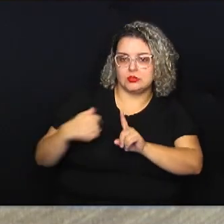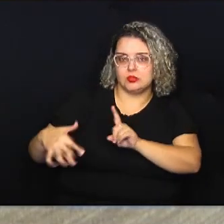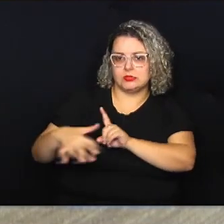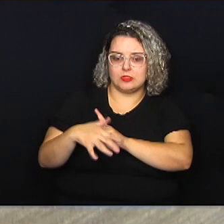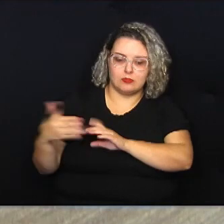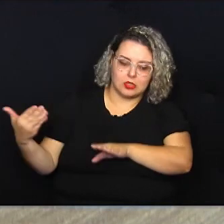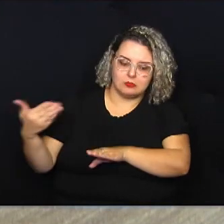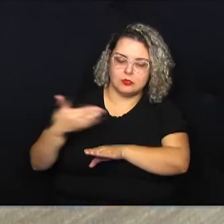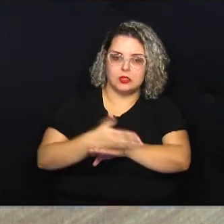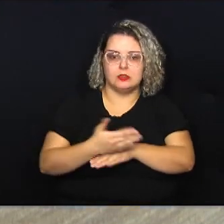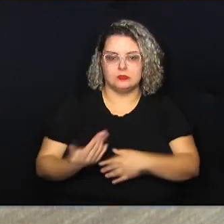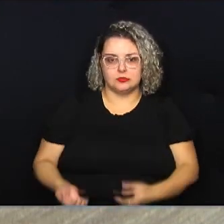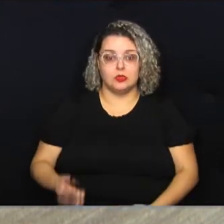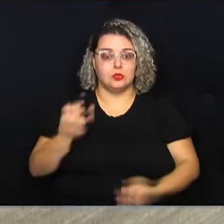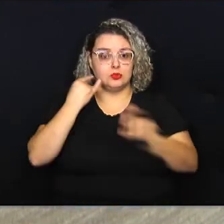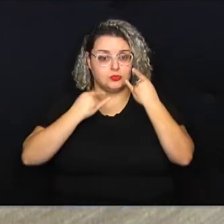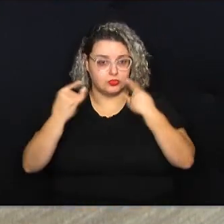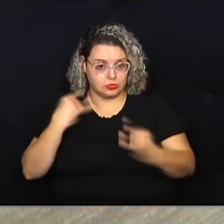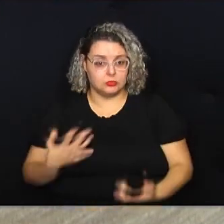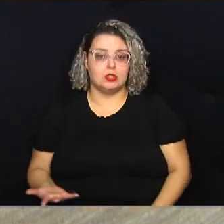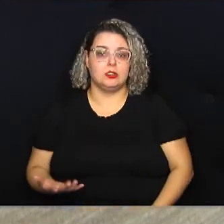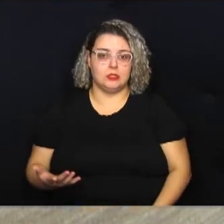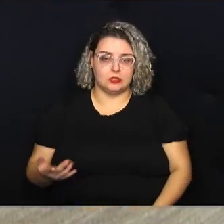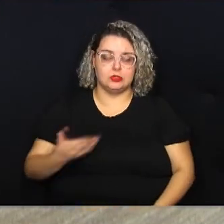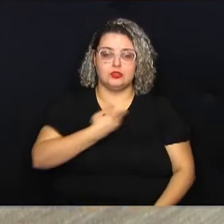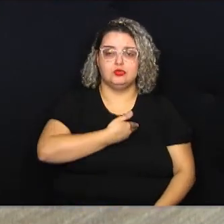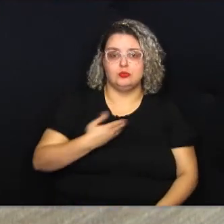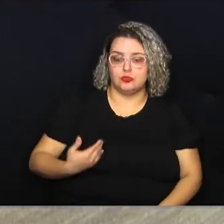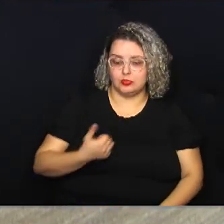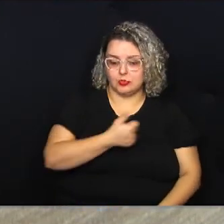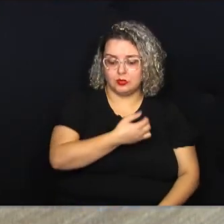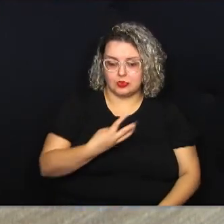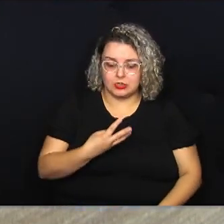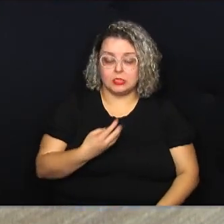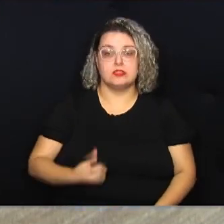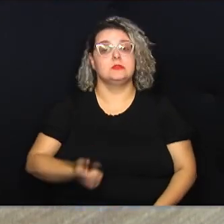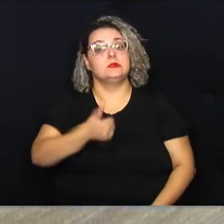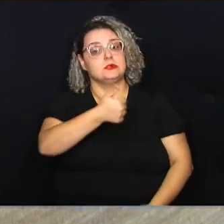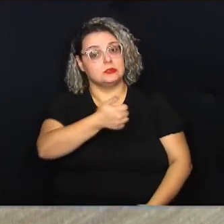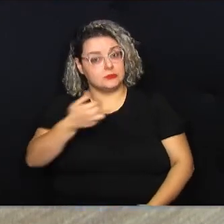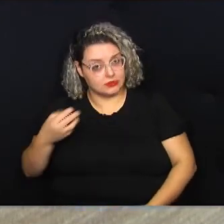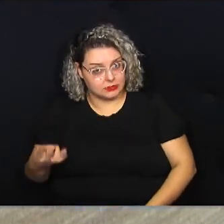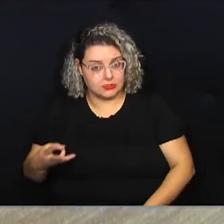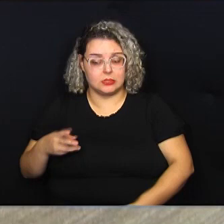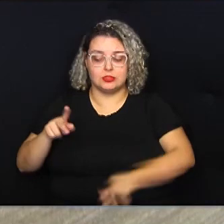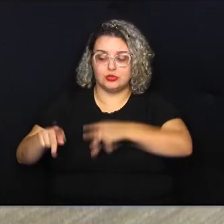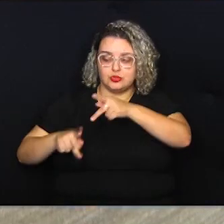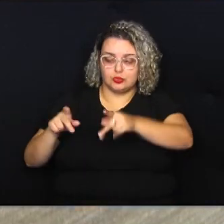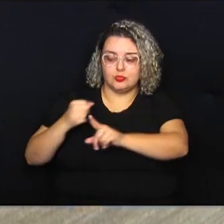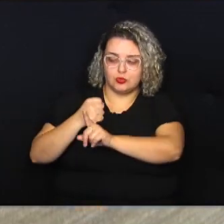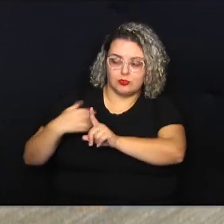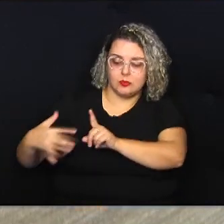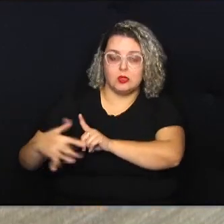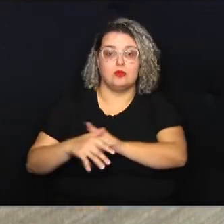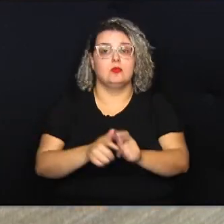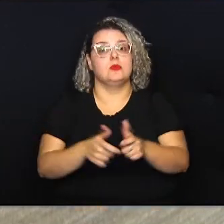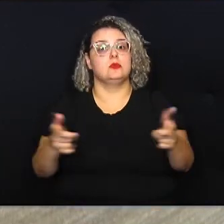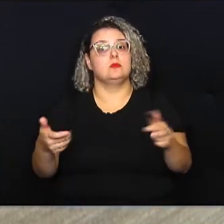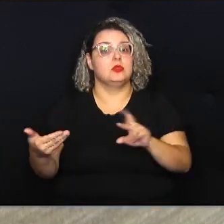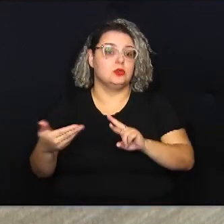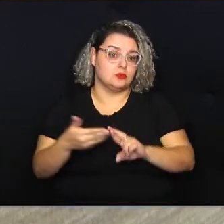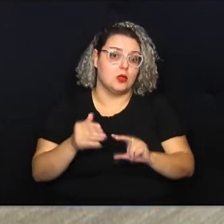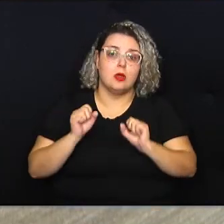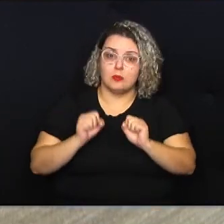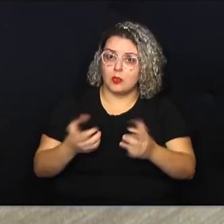13 do Poder Público e 13 da sociedade civil. Isso a gente imagina que com esse aumento de representatividade você